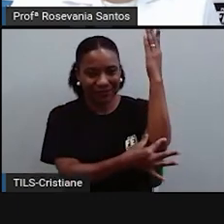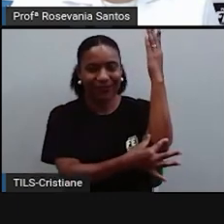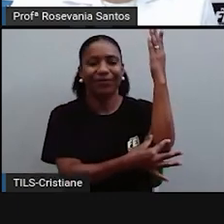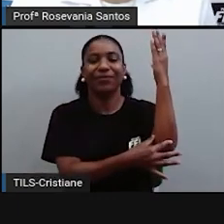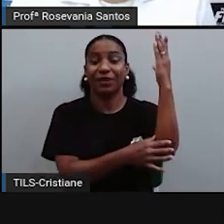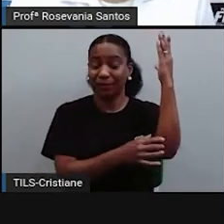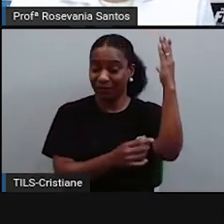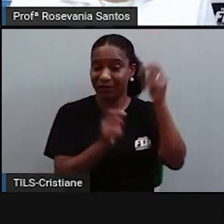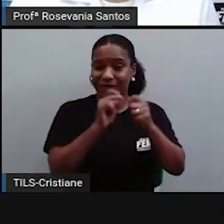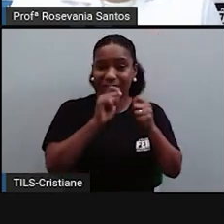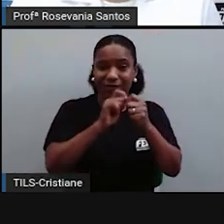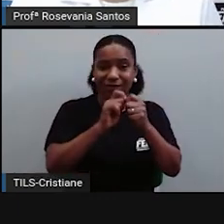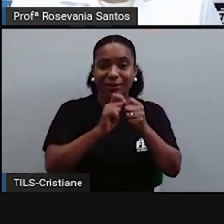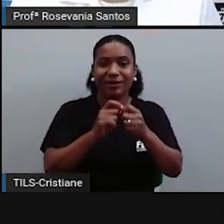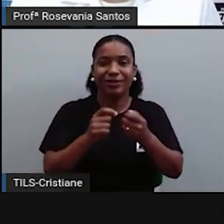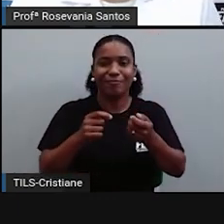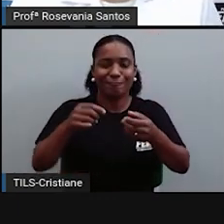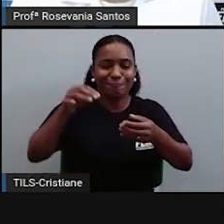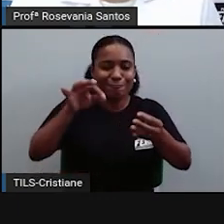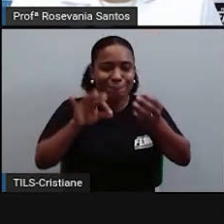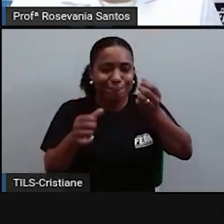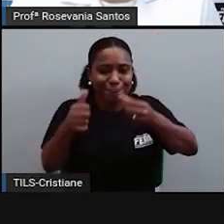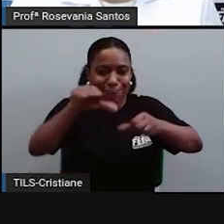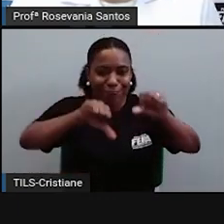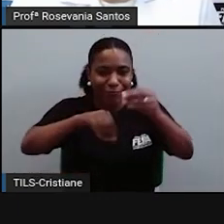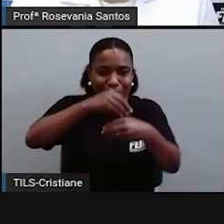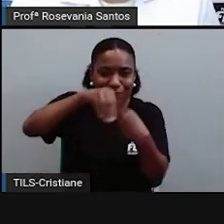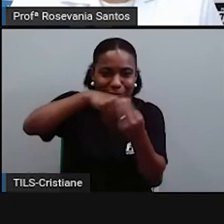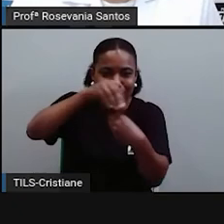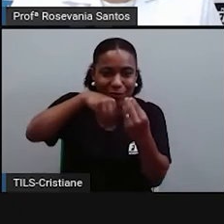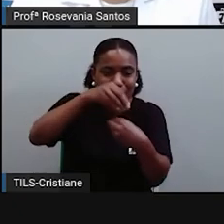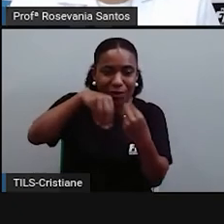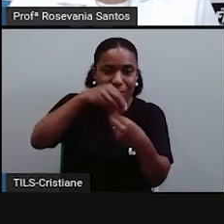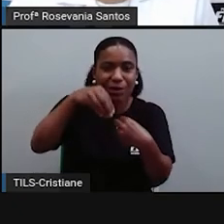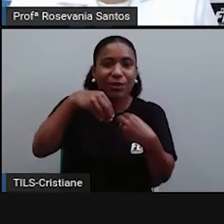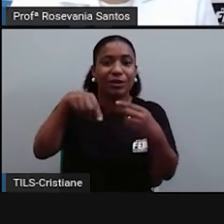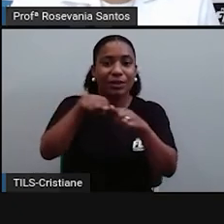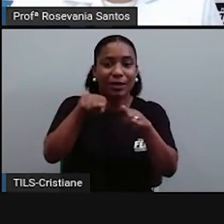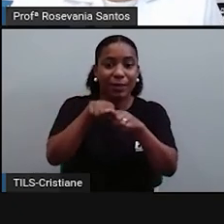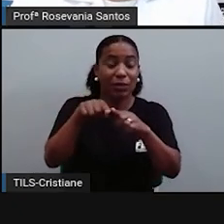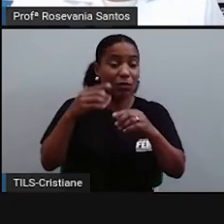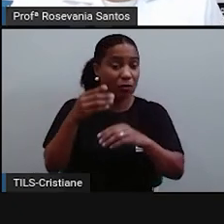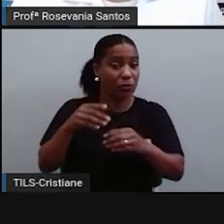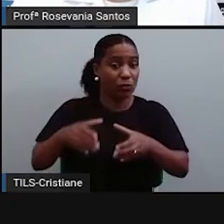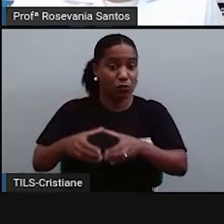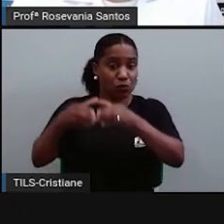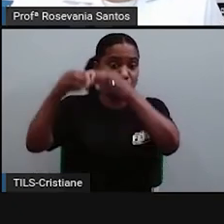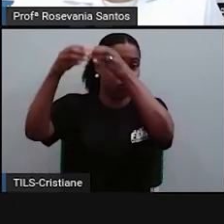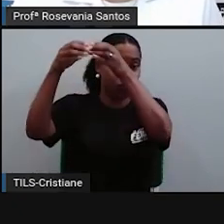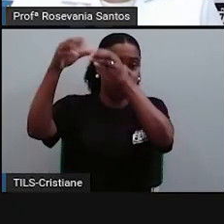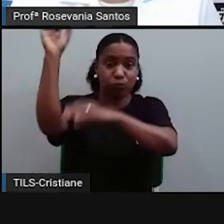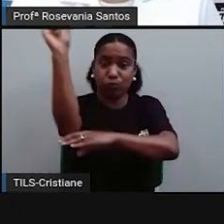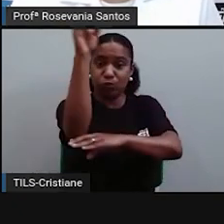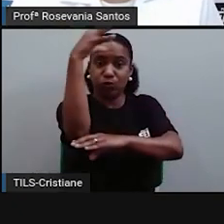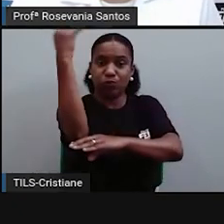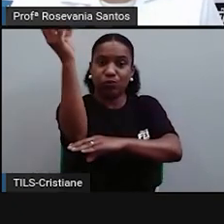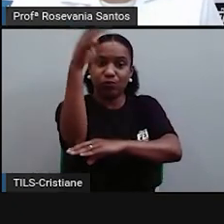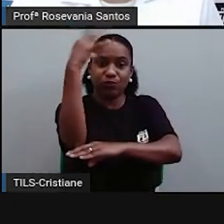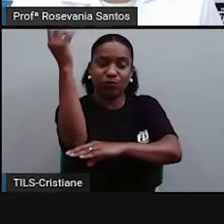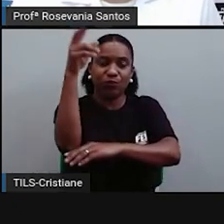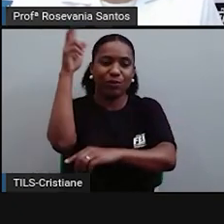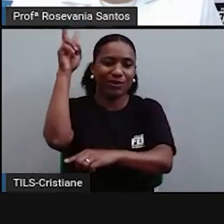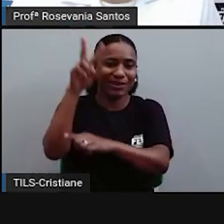das árvores. Os portos e as missões que começaram a proteger da nossa área aí. E a formação de uma rede urbana